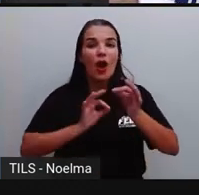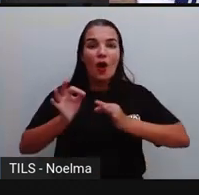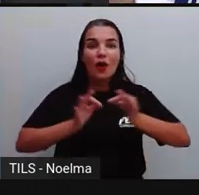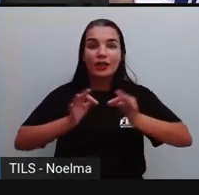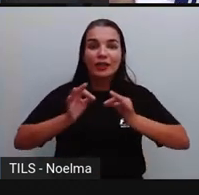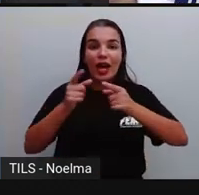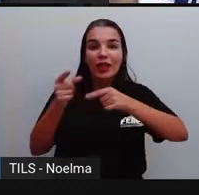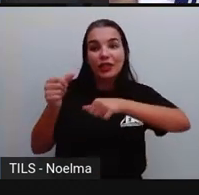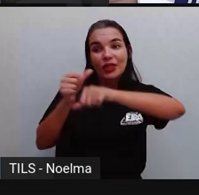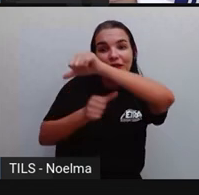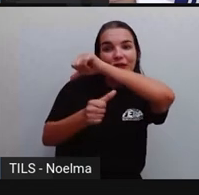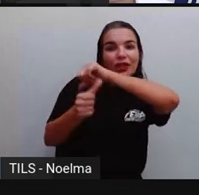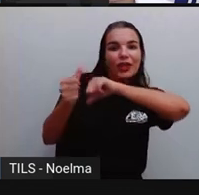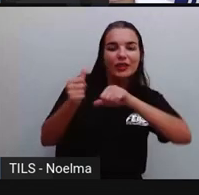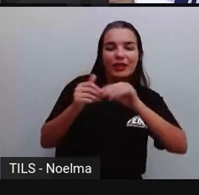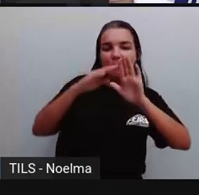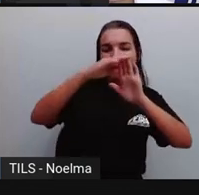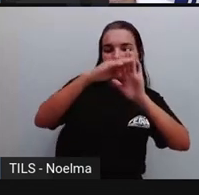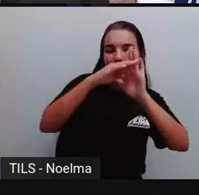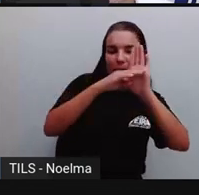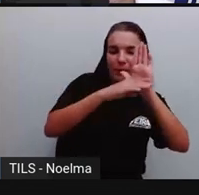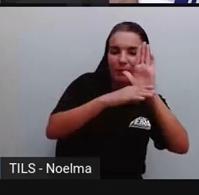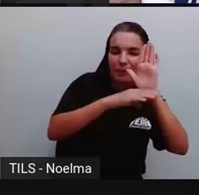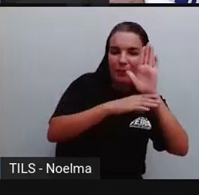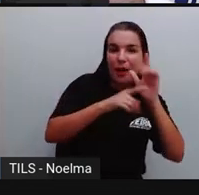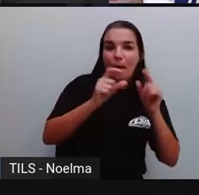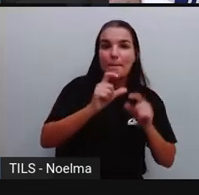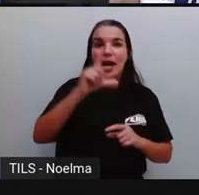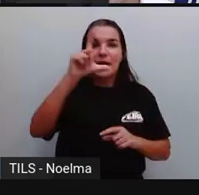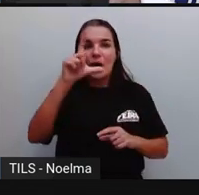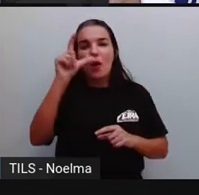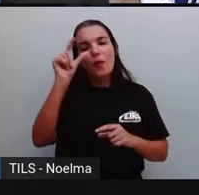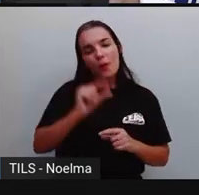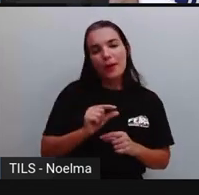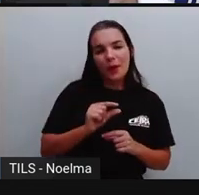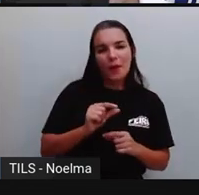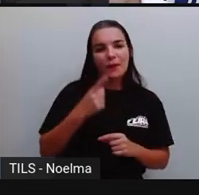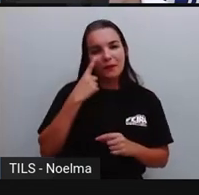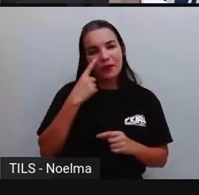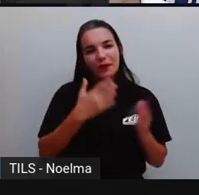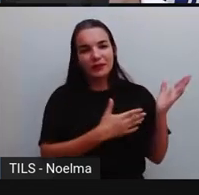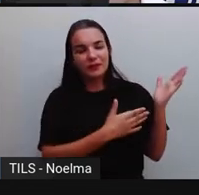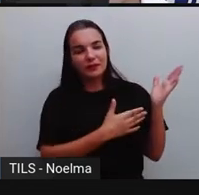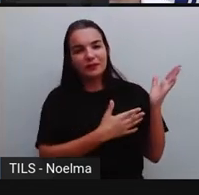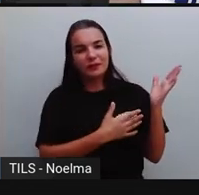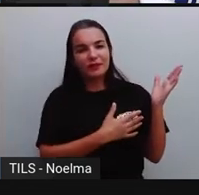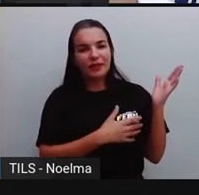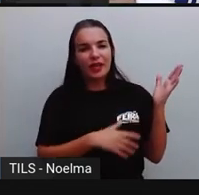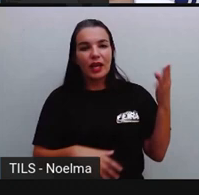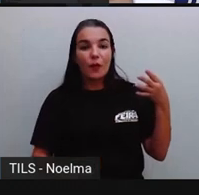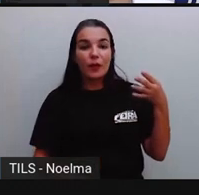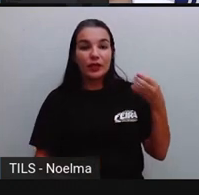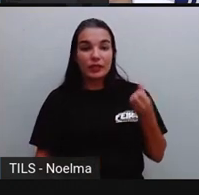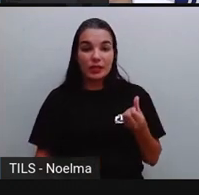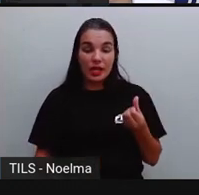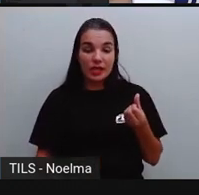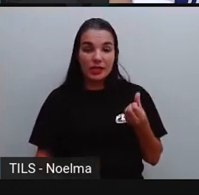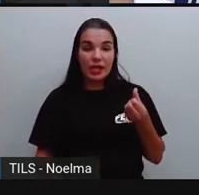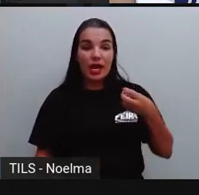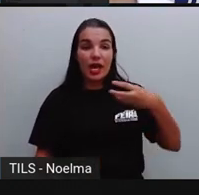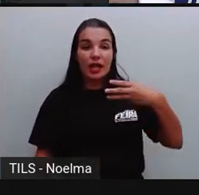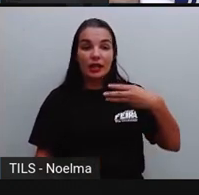inverso, ordem decrescente, ou seja, do maior para o menor. Olha lá, 46,